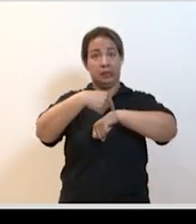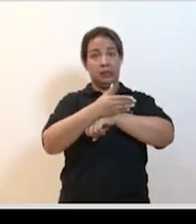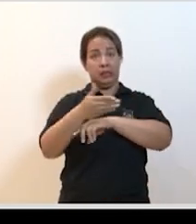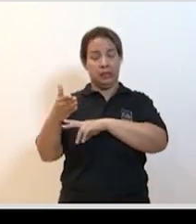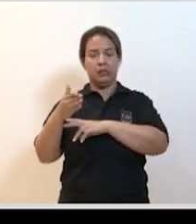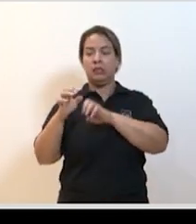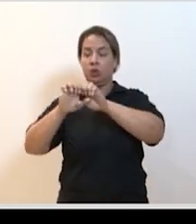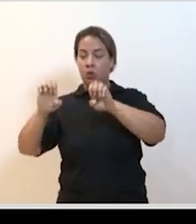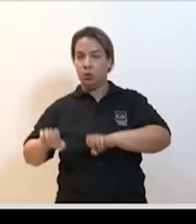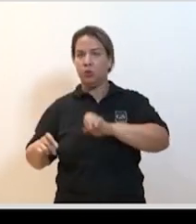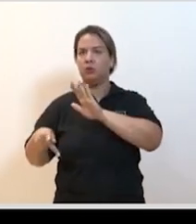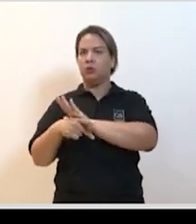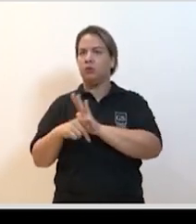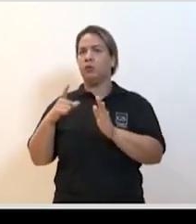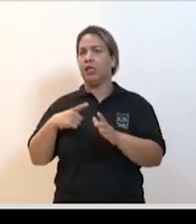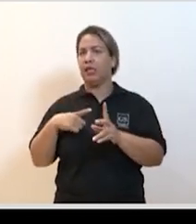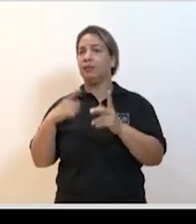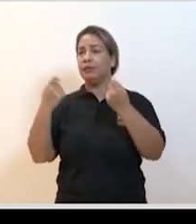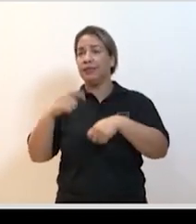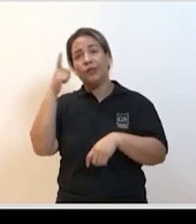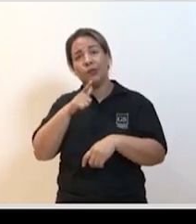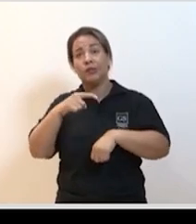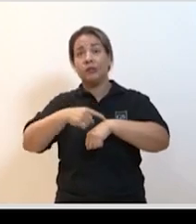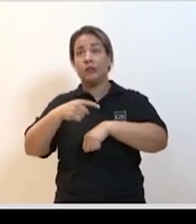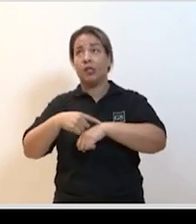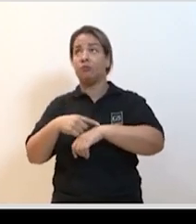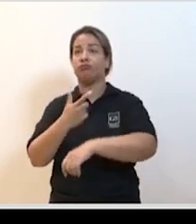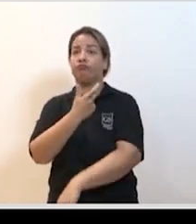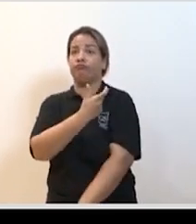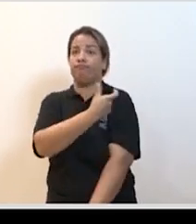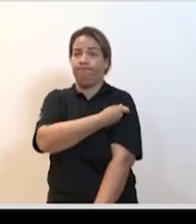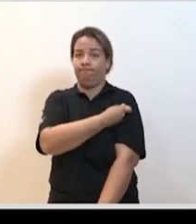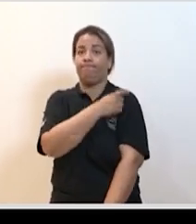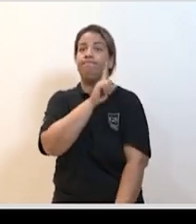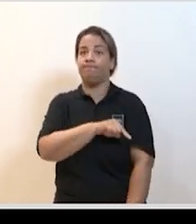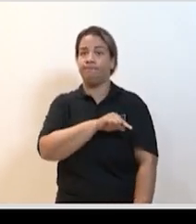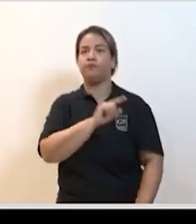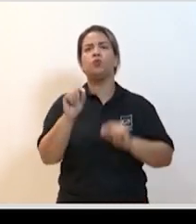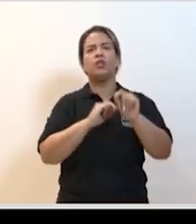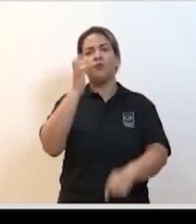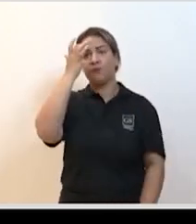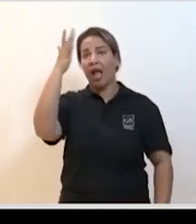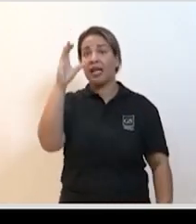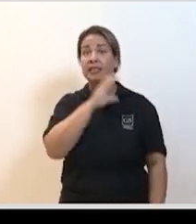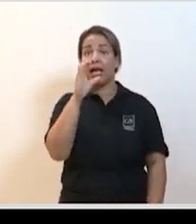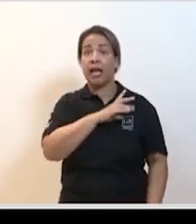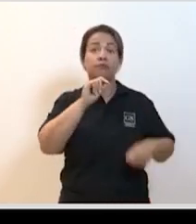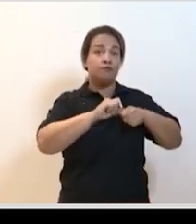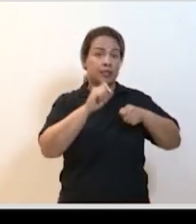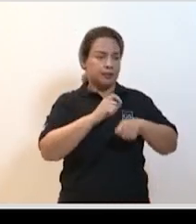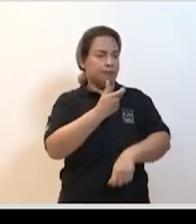estruturação do SUS a vacina nunca foi tão rápido e tão fácil produzir uma vacina como nos tempos de hoje